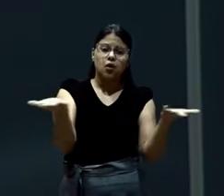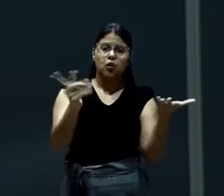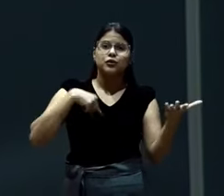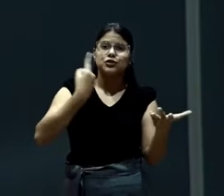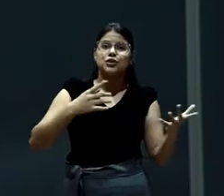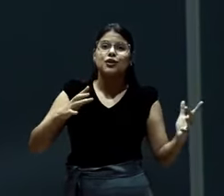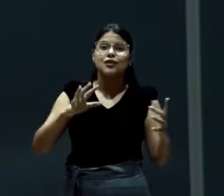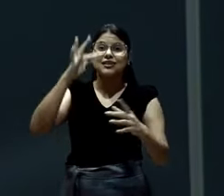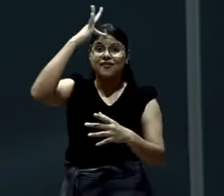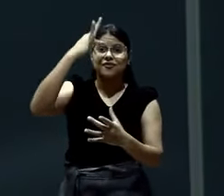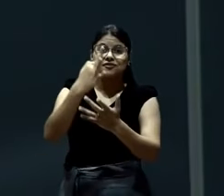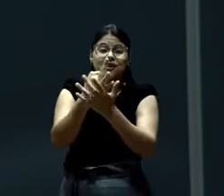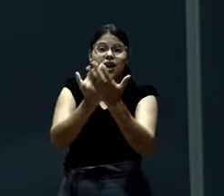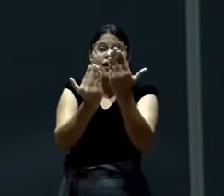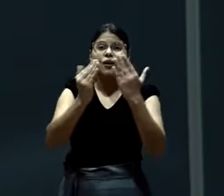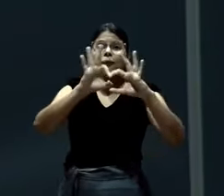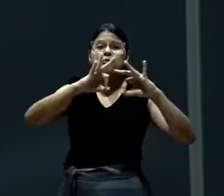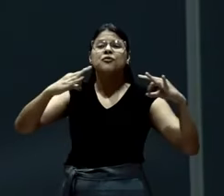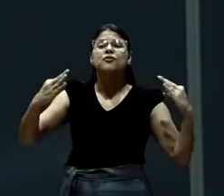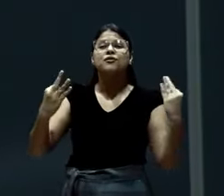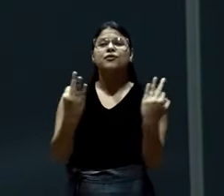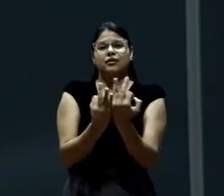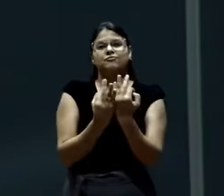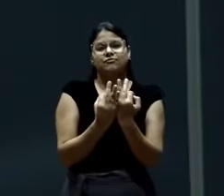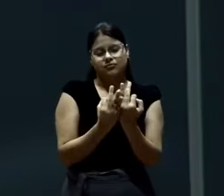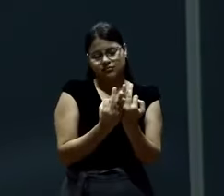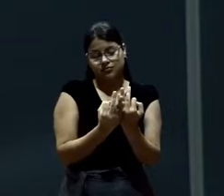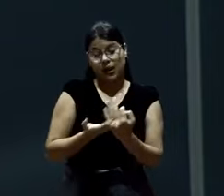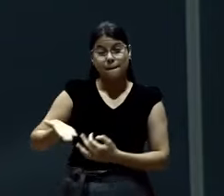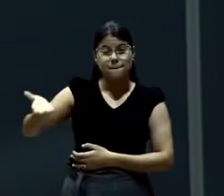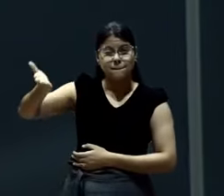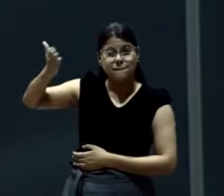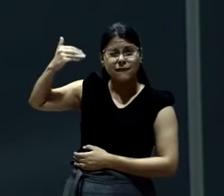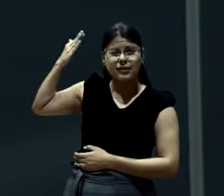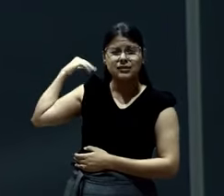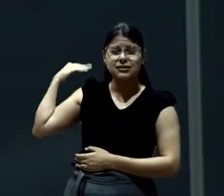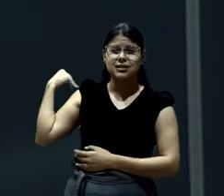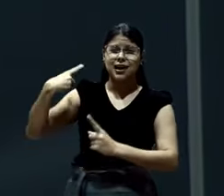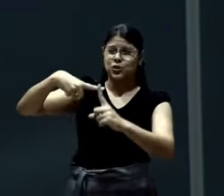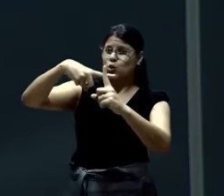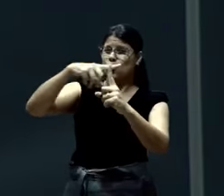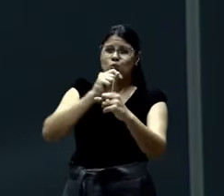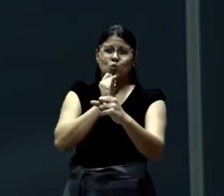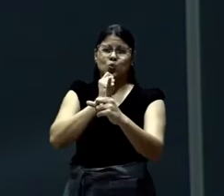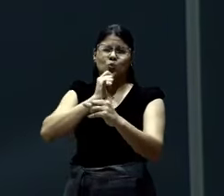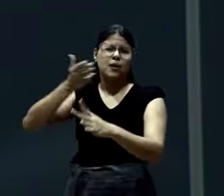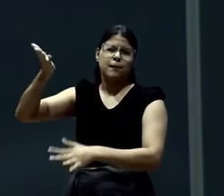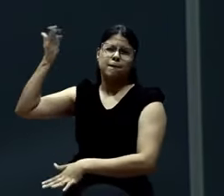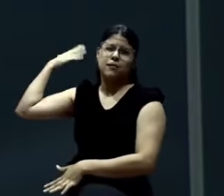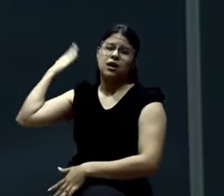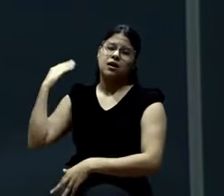Da fé. Porque a Bíblia vai dizer. Que antes. Olha o que éramos. Capítulo 12. De Efésios.